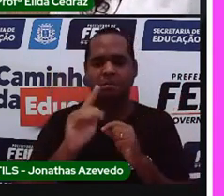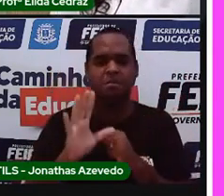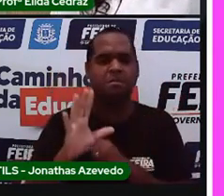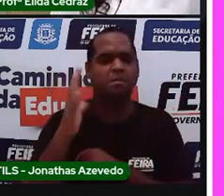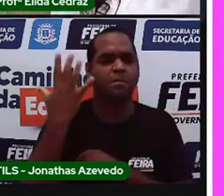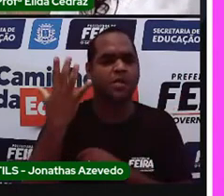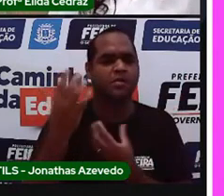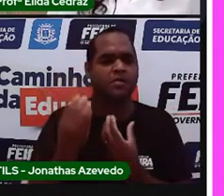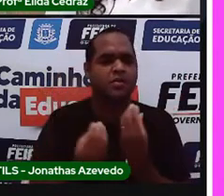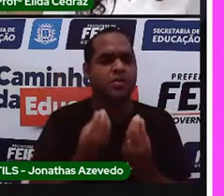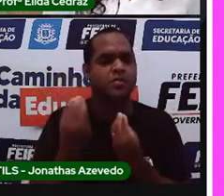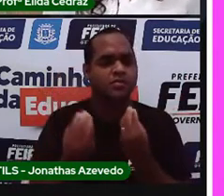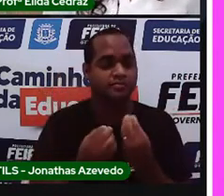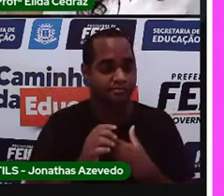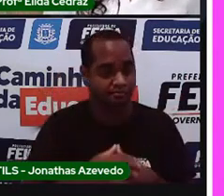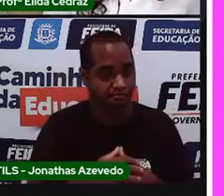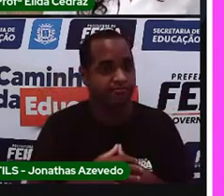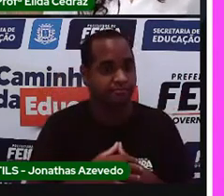aconteceu?